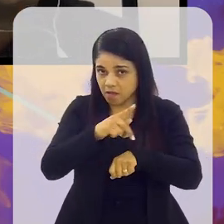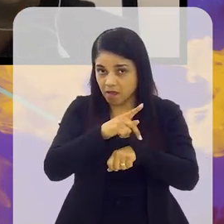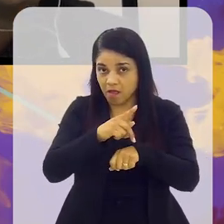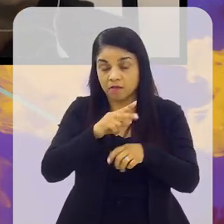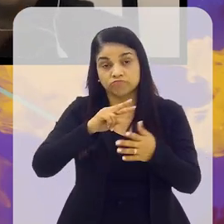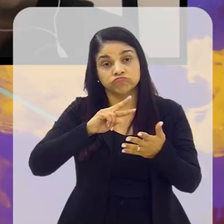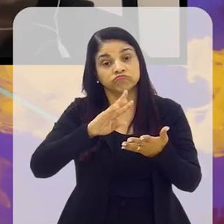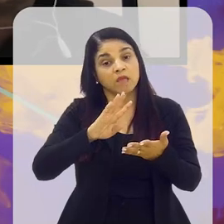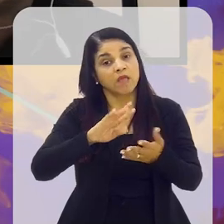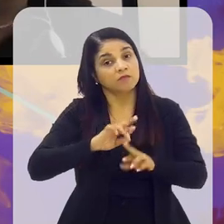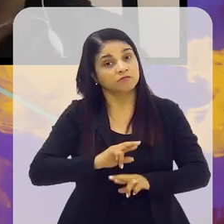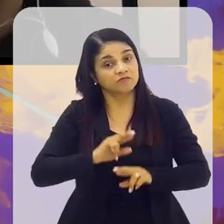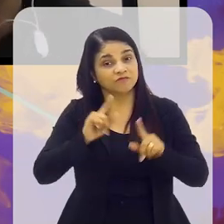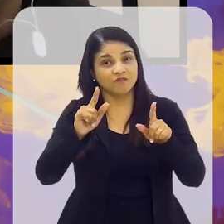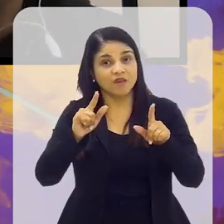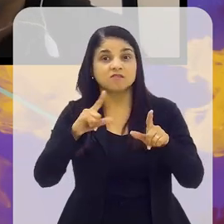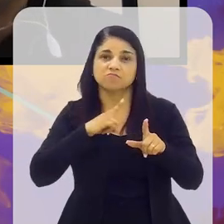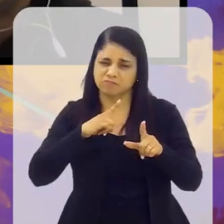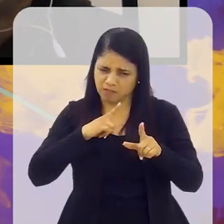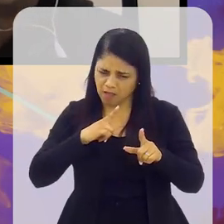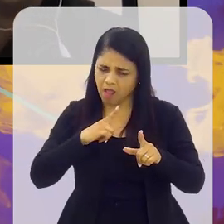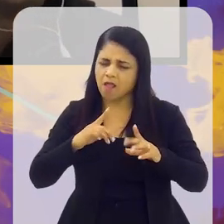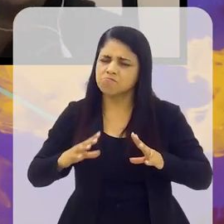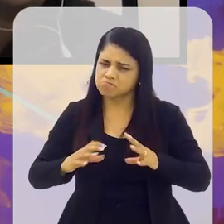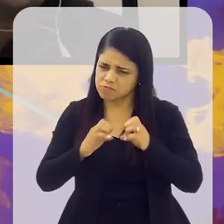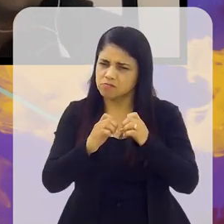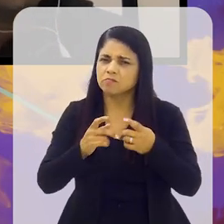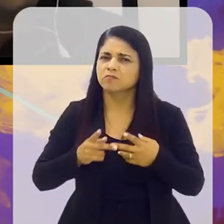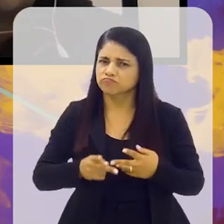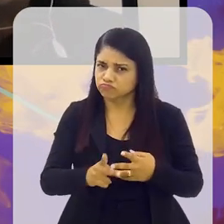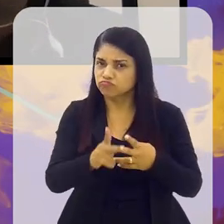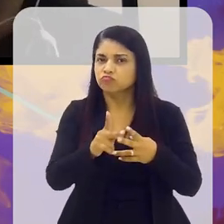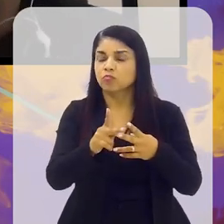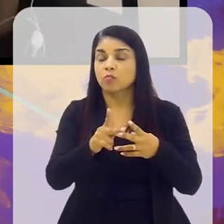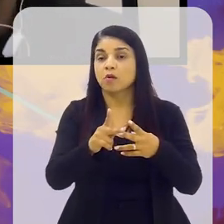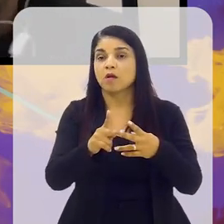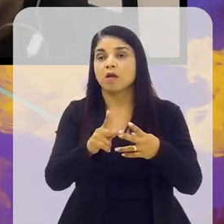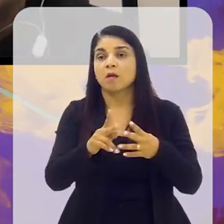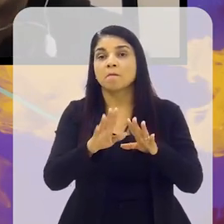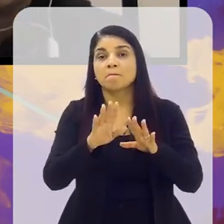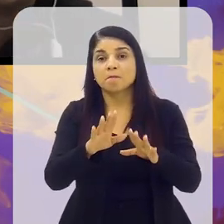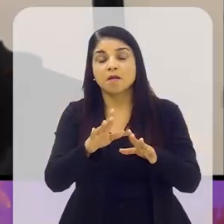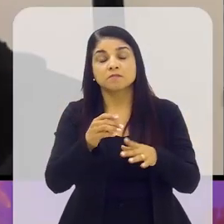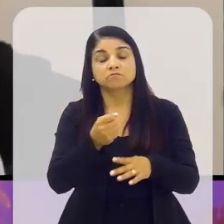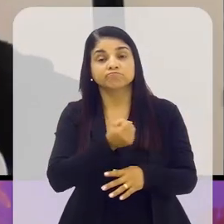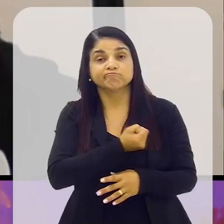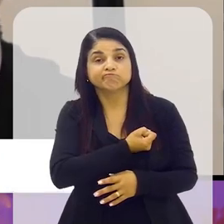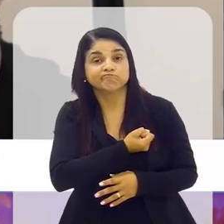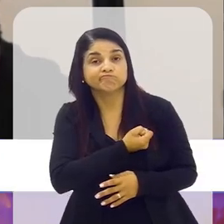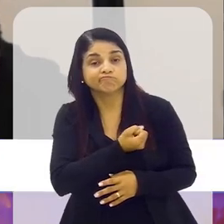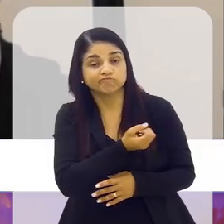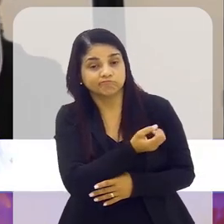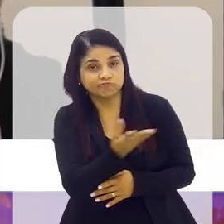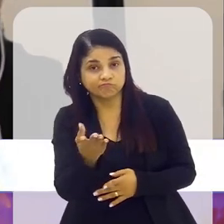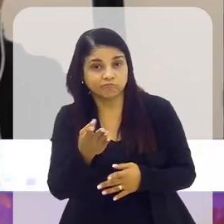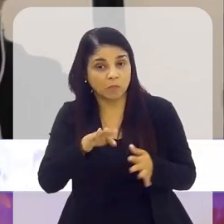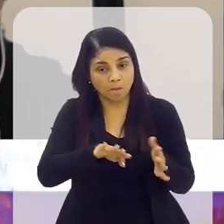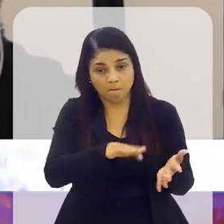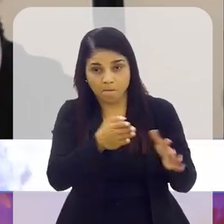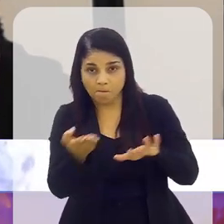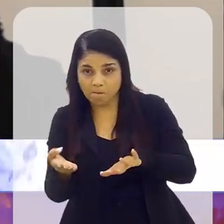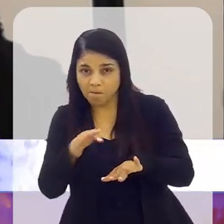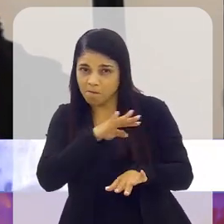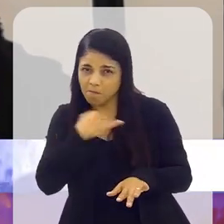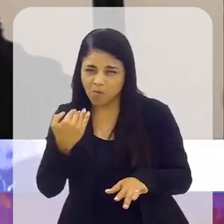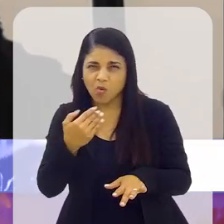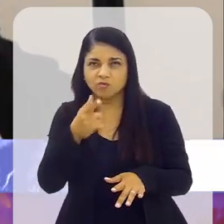hoje não exista tensão, não significa que hoje não exista conflito, muito pelo contrário. Mas, por exemplo, você tem um número de